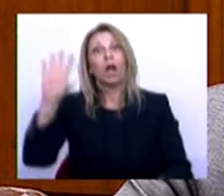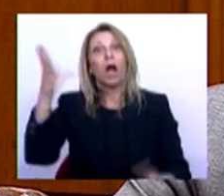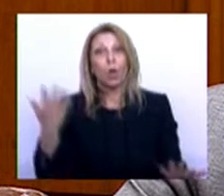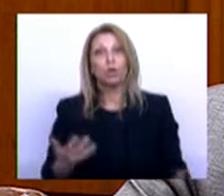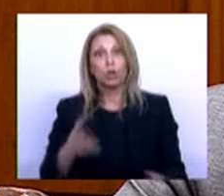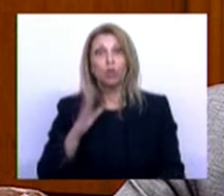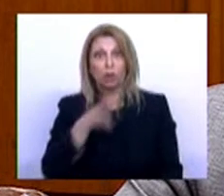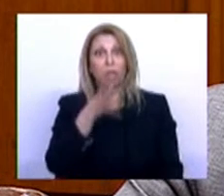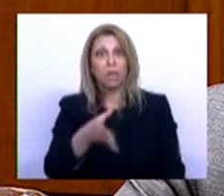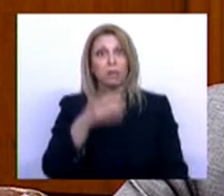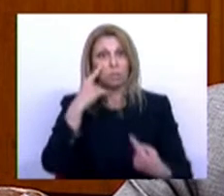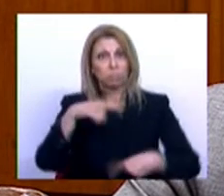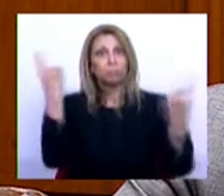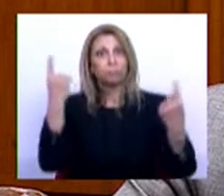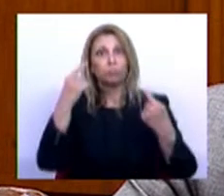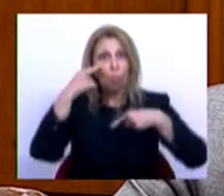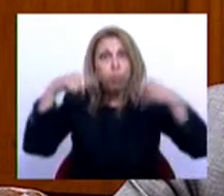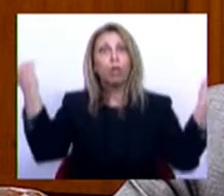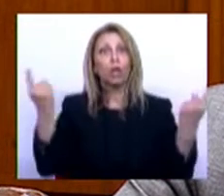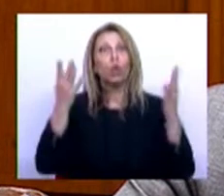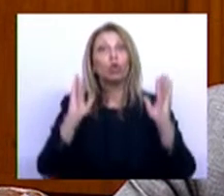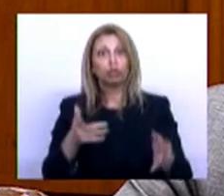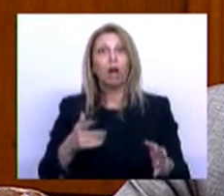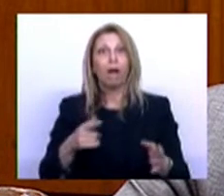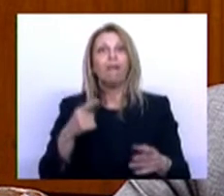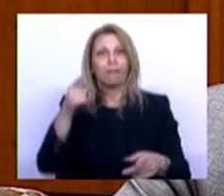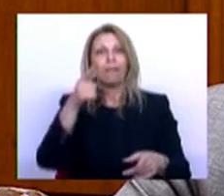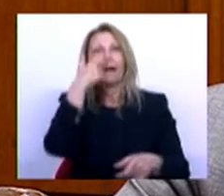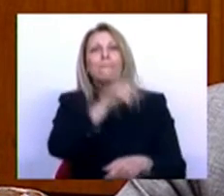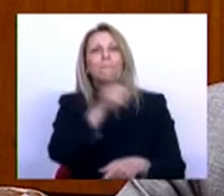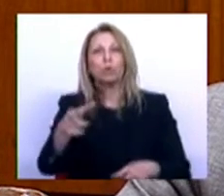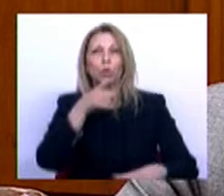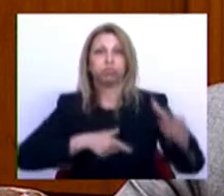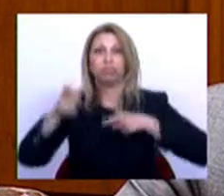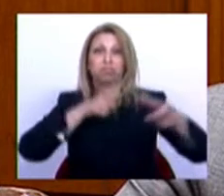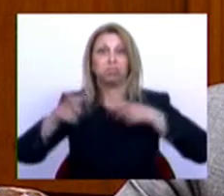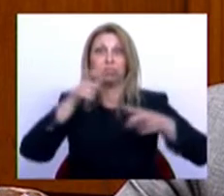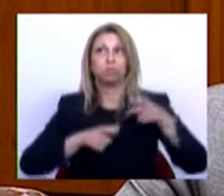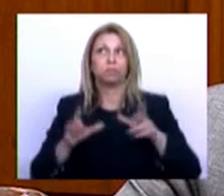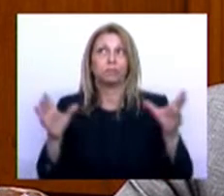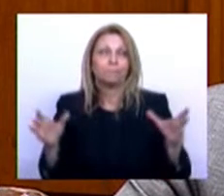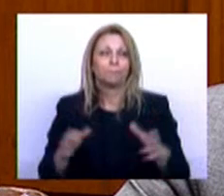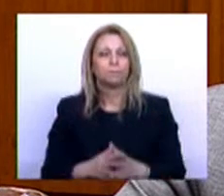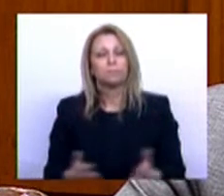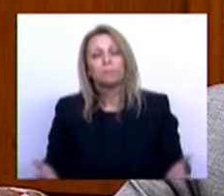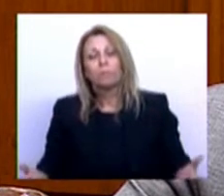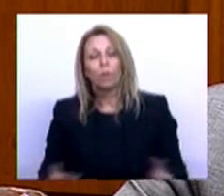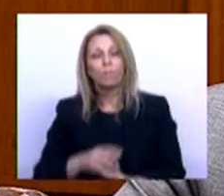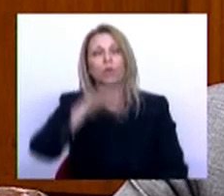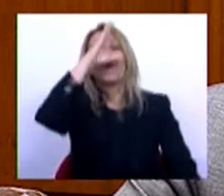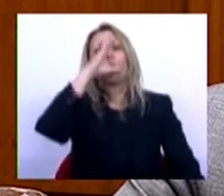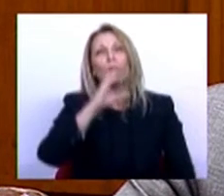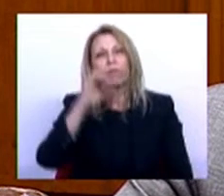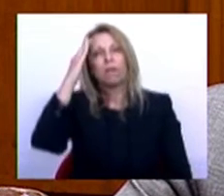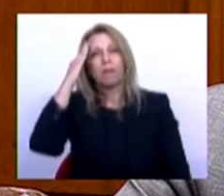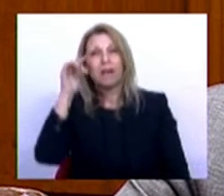insultos, mas o Governo lastima efetivamente aquilo que aconteceu e o Governo considera que efetivamente esta